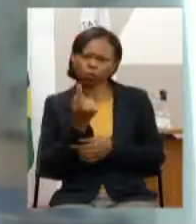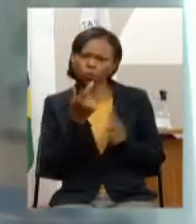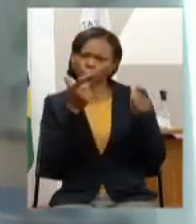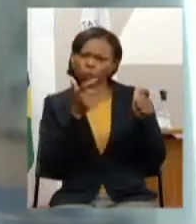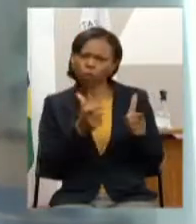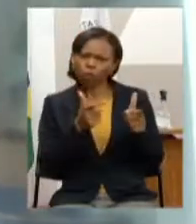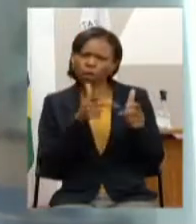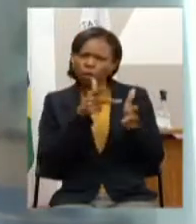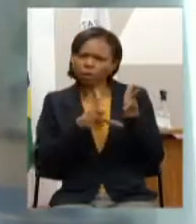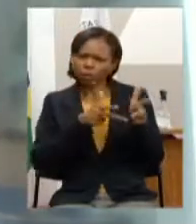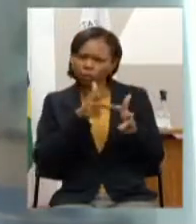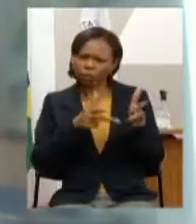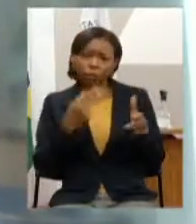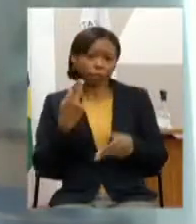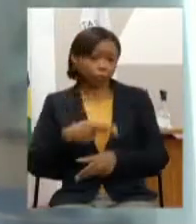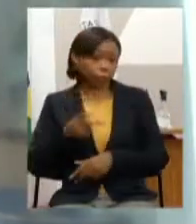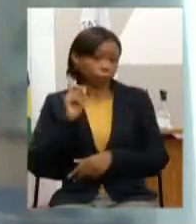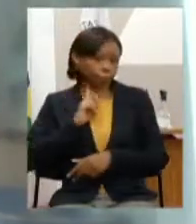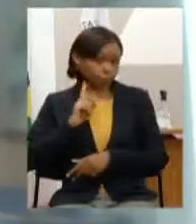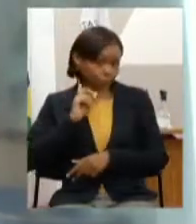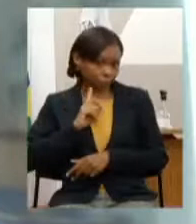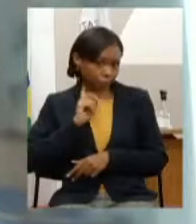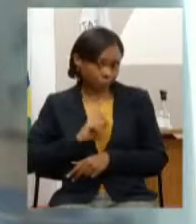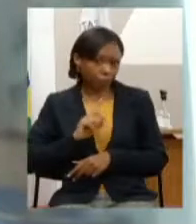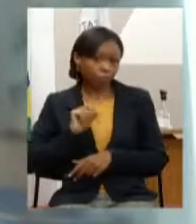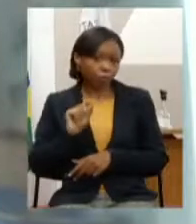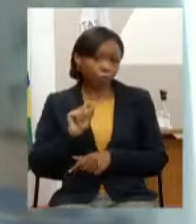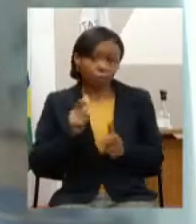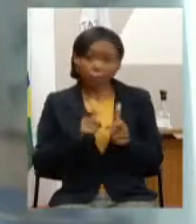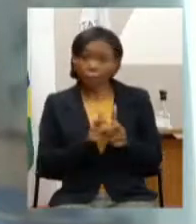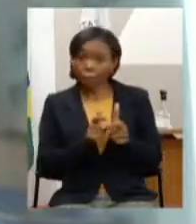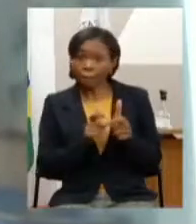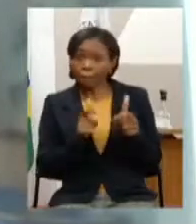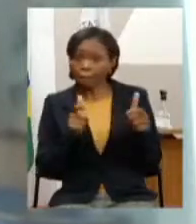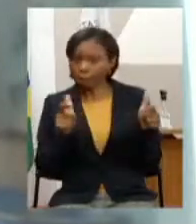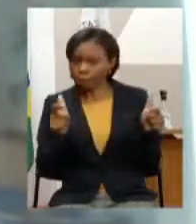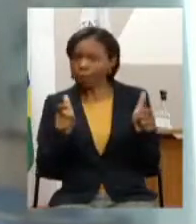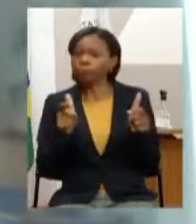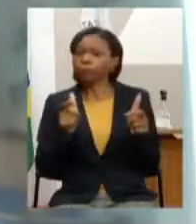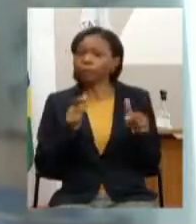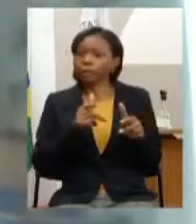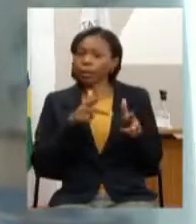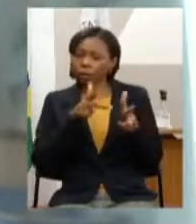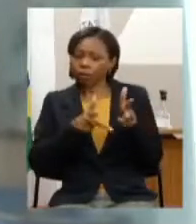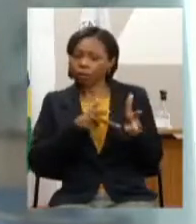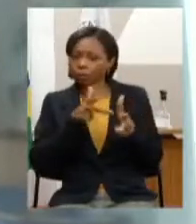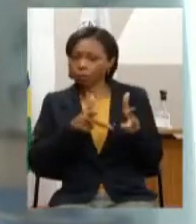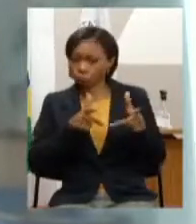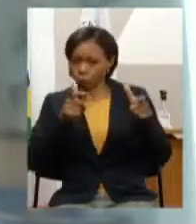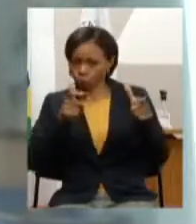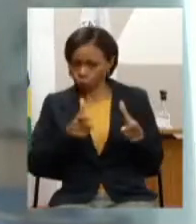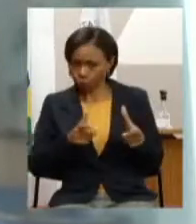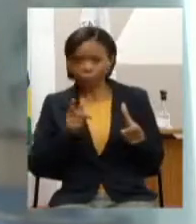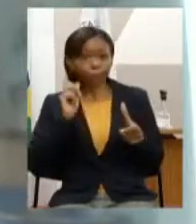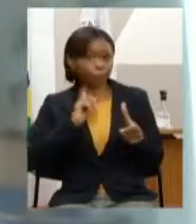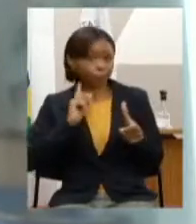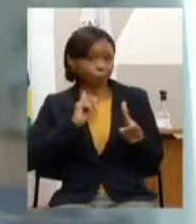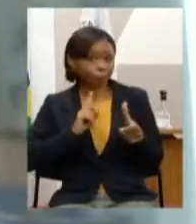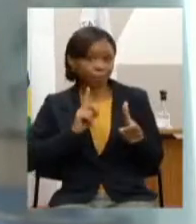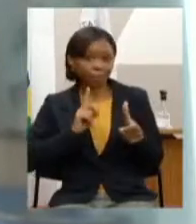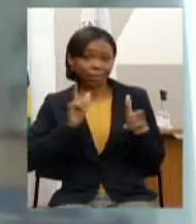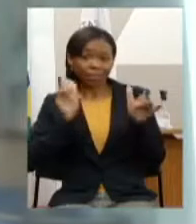Gerais é bom que se diga que uma boa parte das estações ferroviárias de Minas Gerais está devidamente